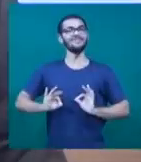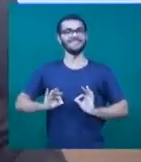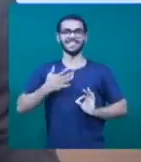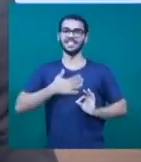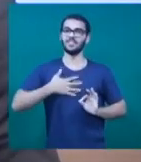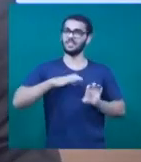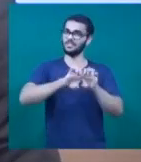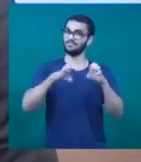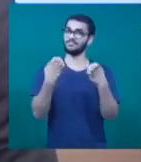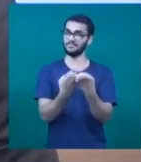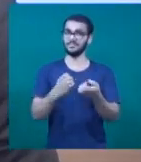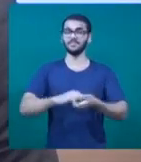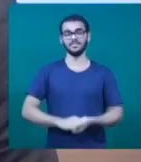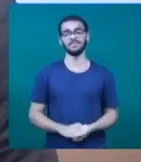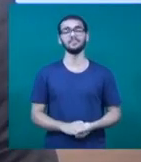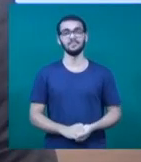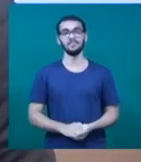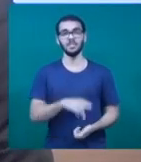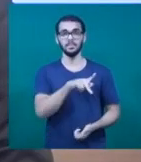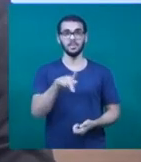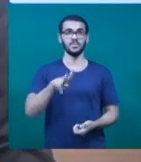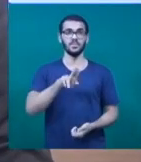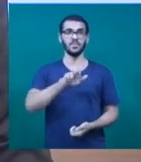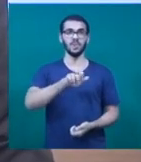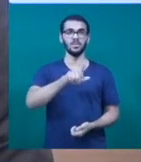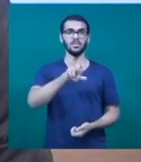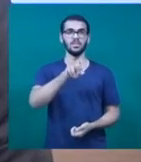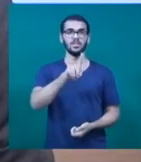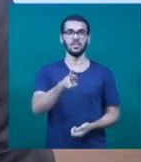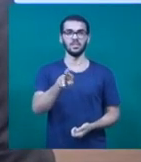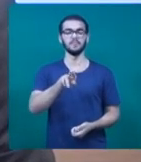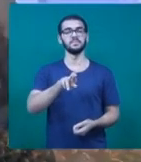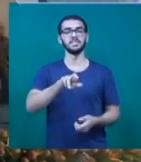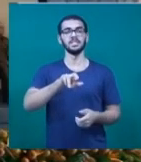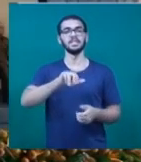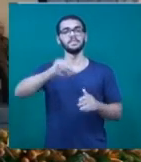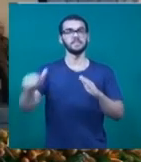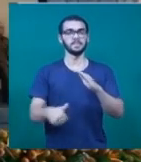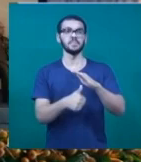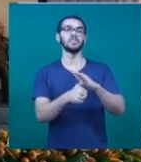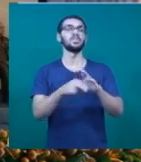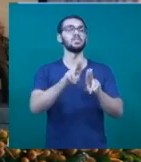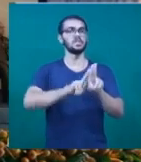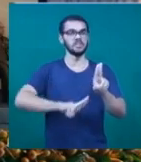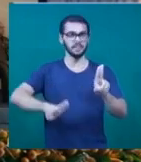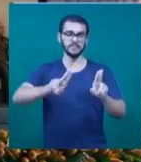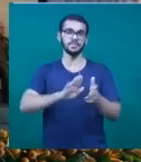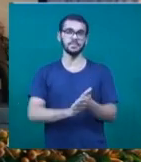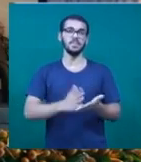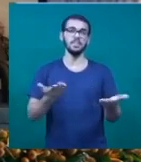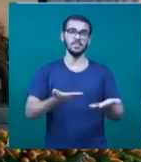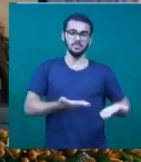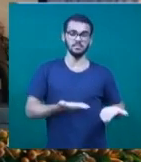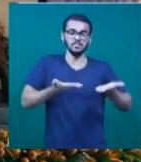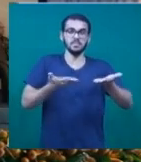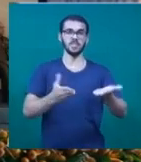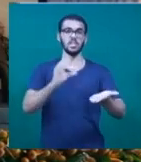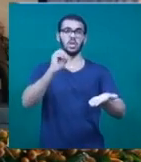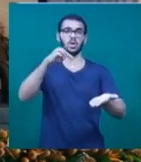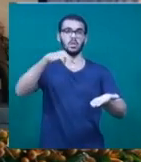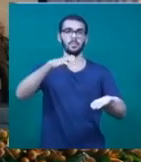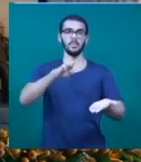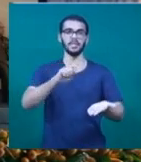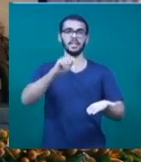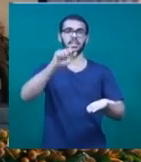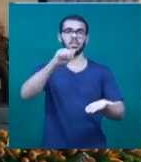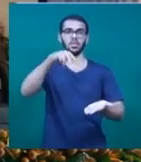evento. O professor Walder Stephan Jr., reitor da Universidade Federal de Uberlândia, foi homenageado com a comenda Antônio Secundino,